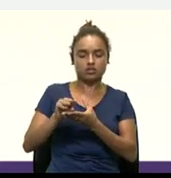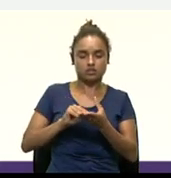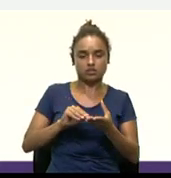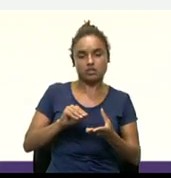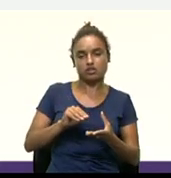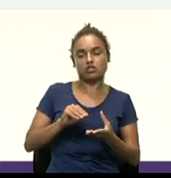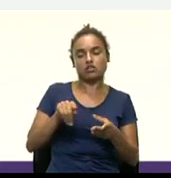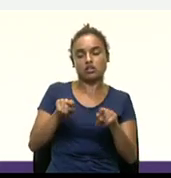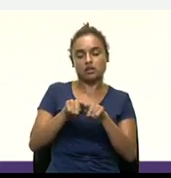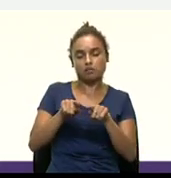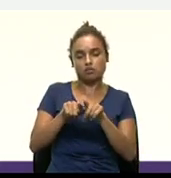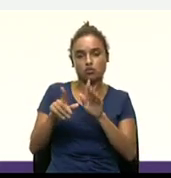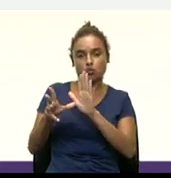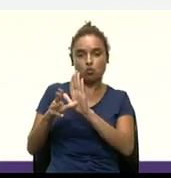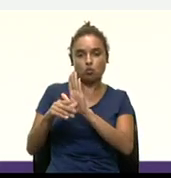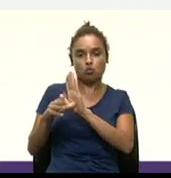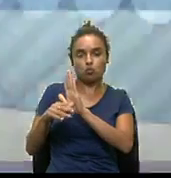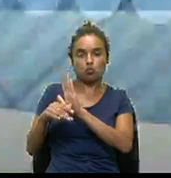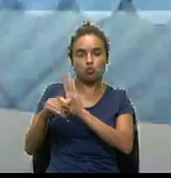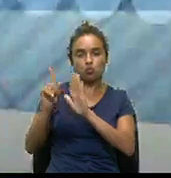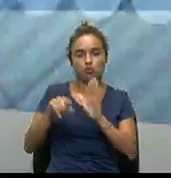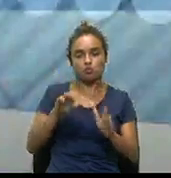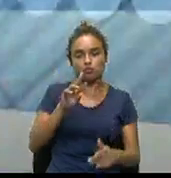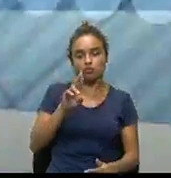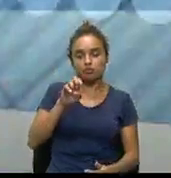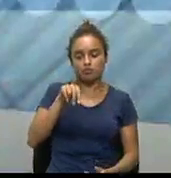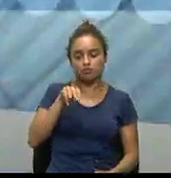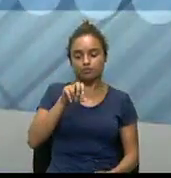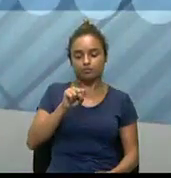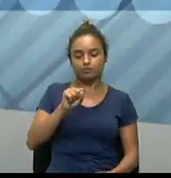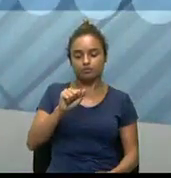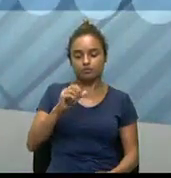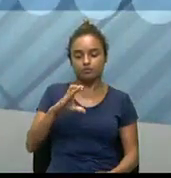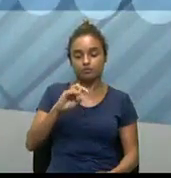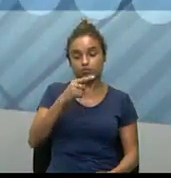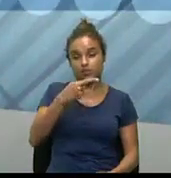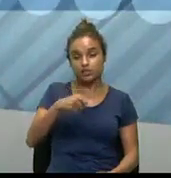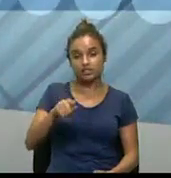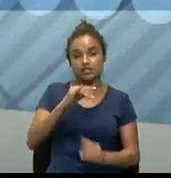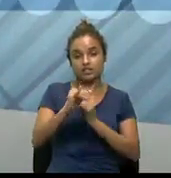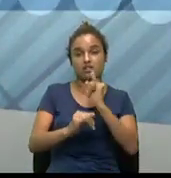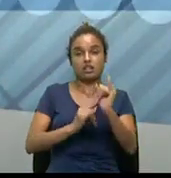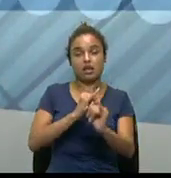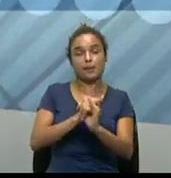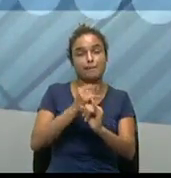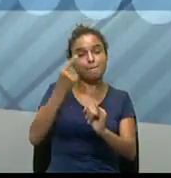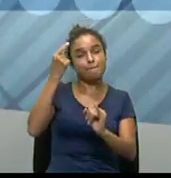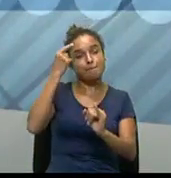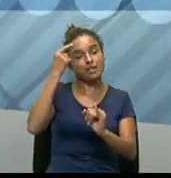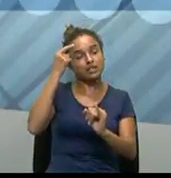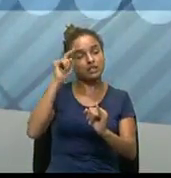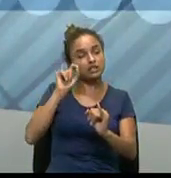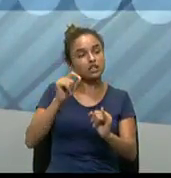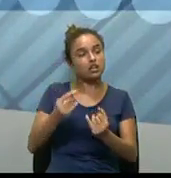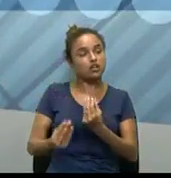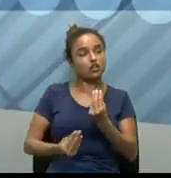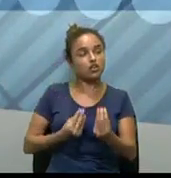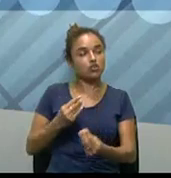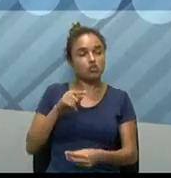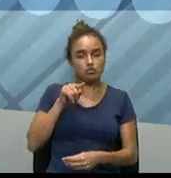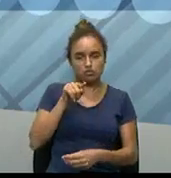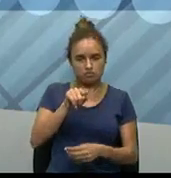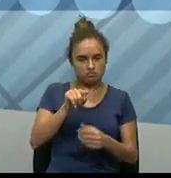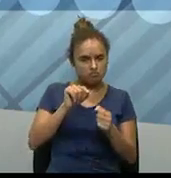roubadas. Transação digital, né? Vamos pensar assim. Você